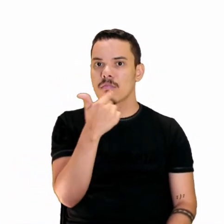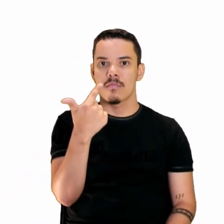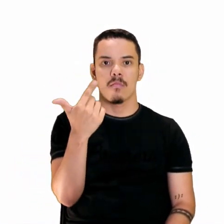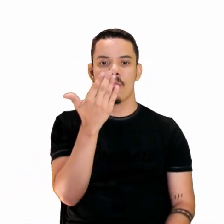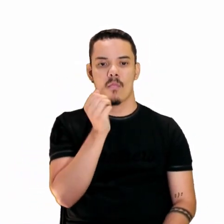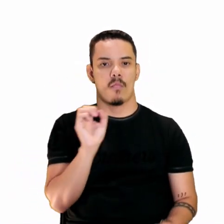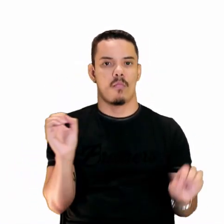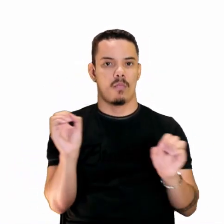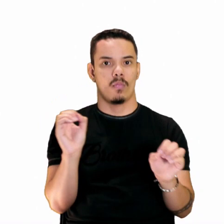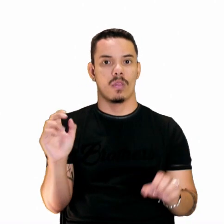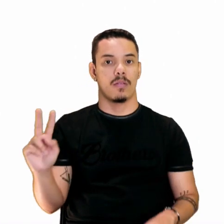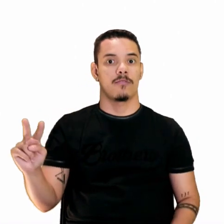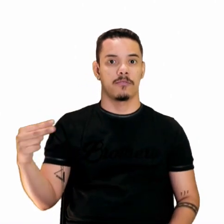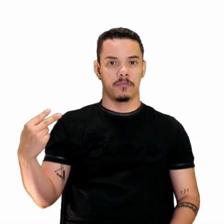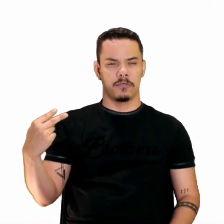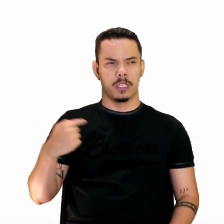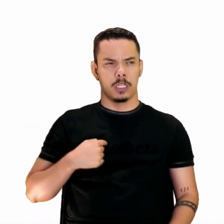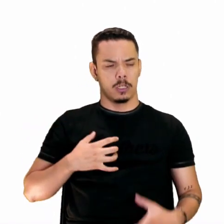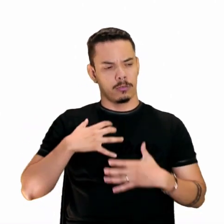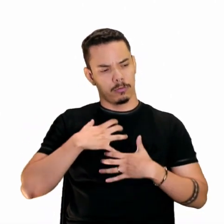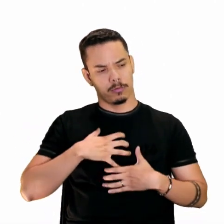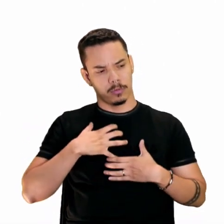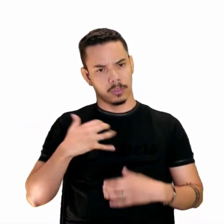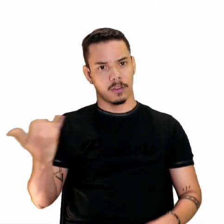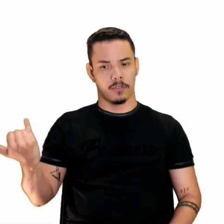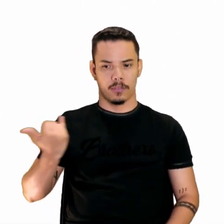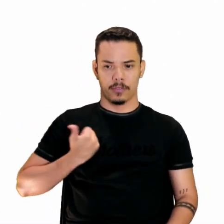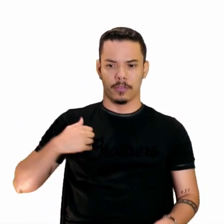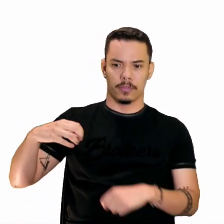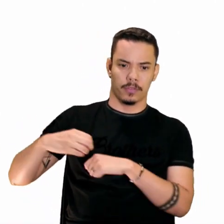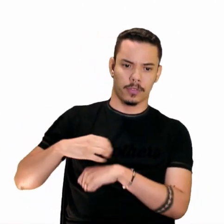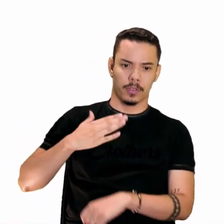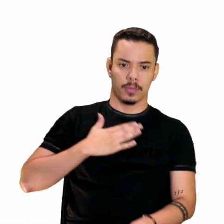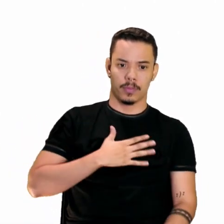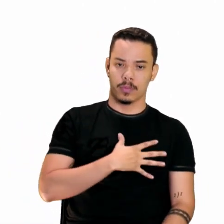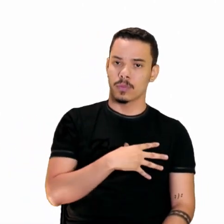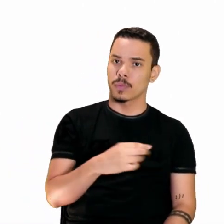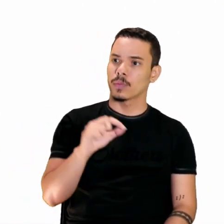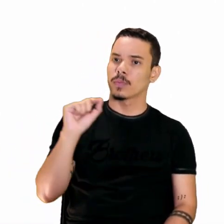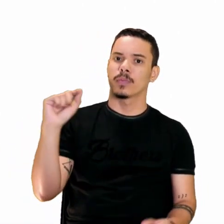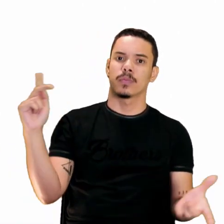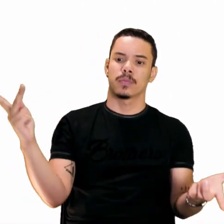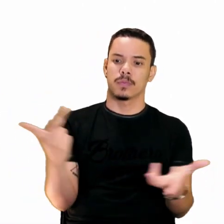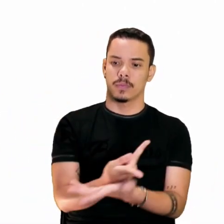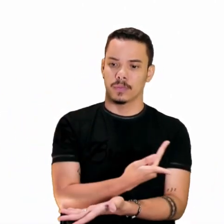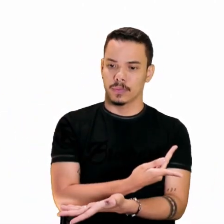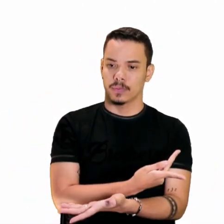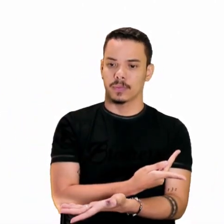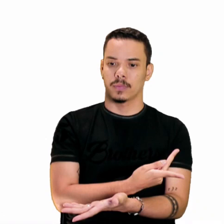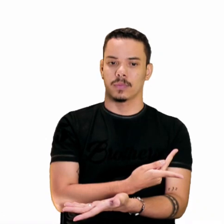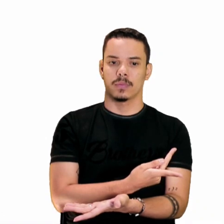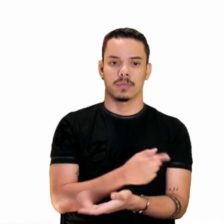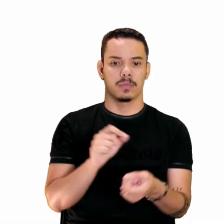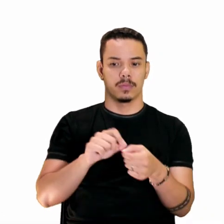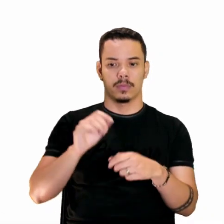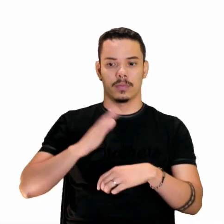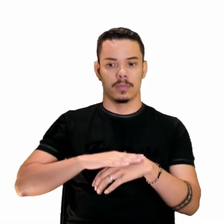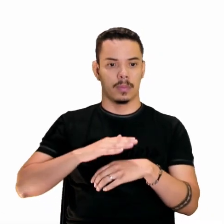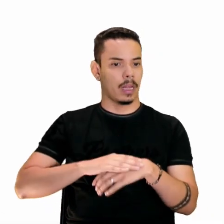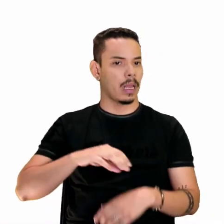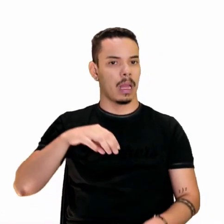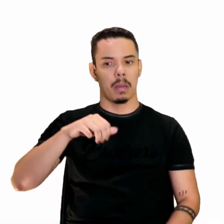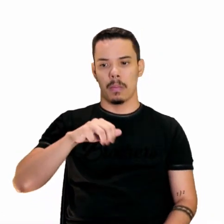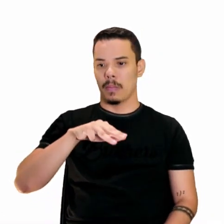E quando me via contrariada, dizia, meu filho, o que se há de fazer? Amélia não